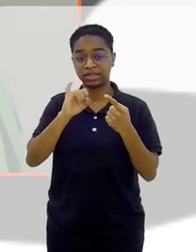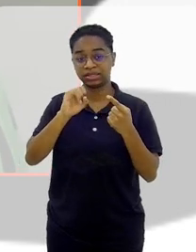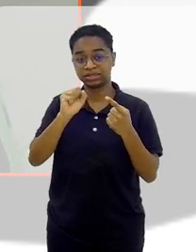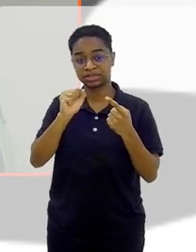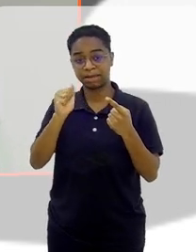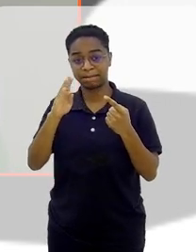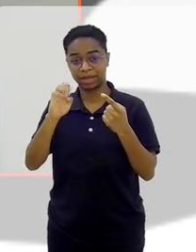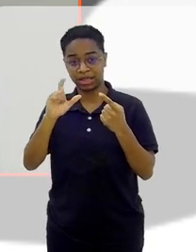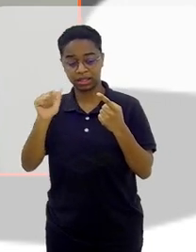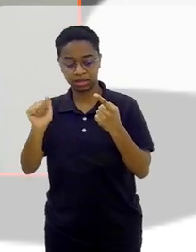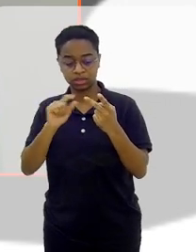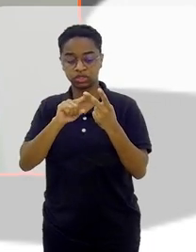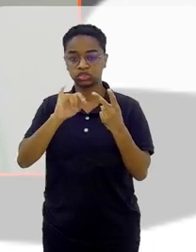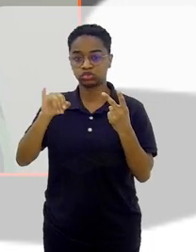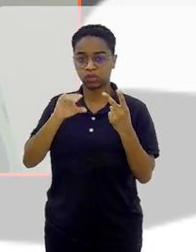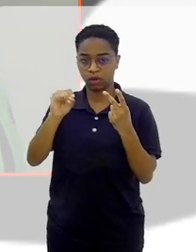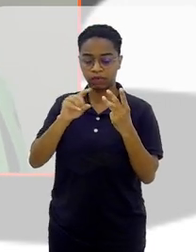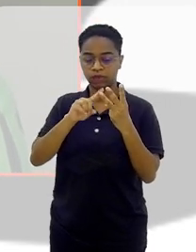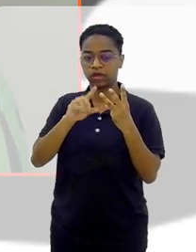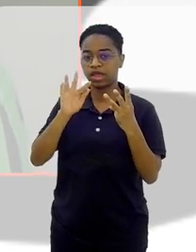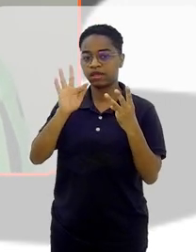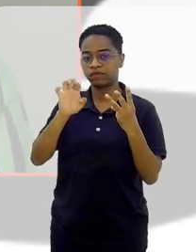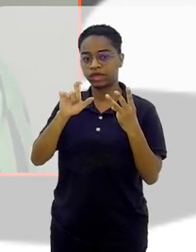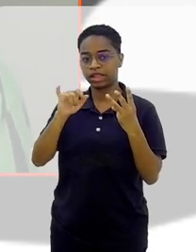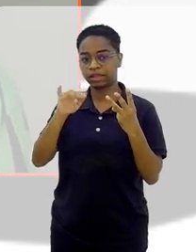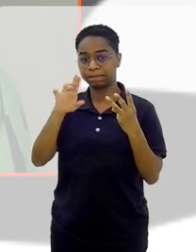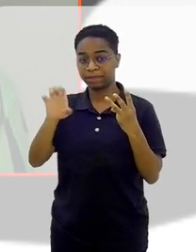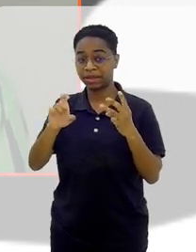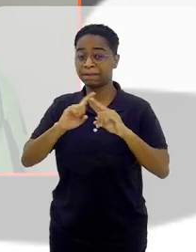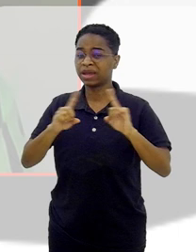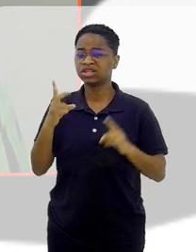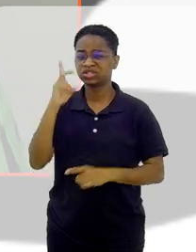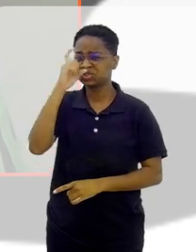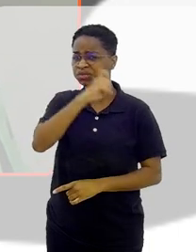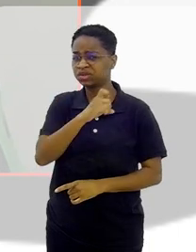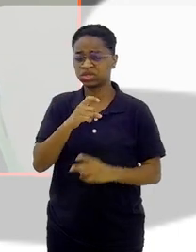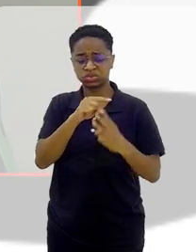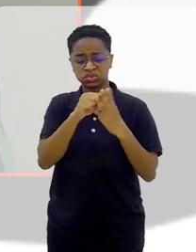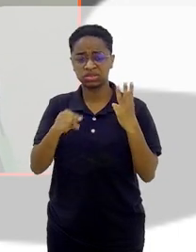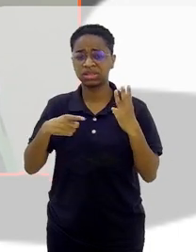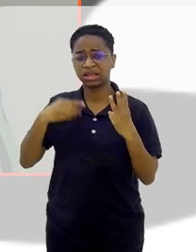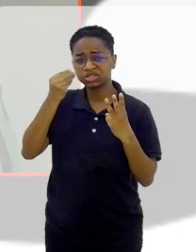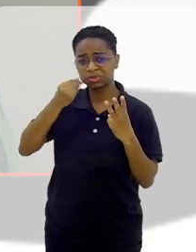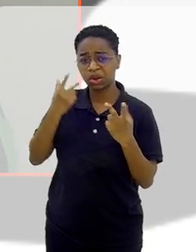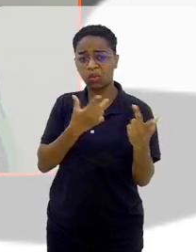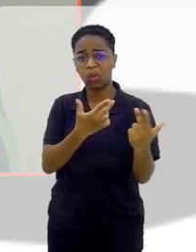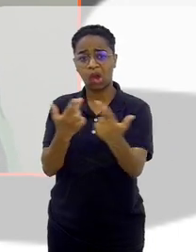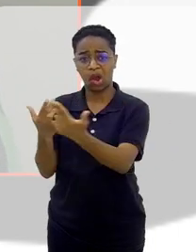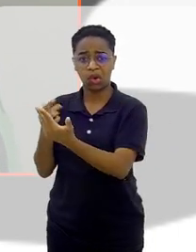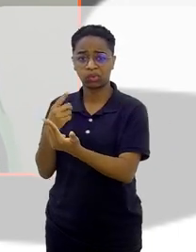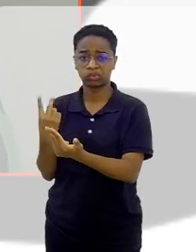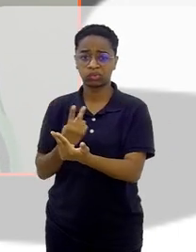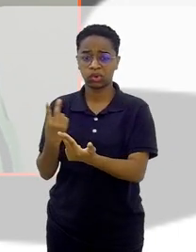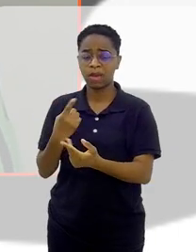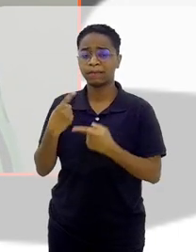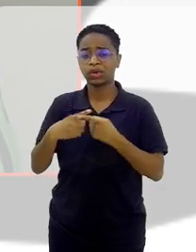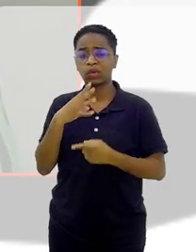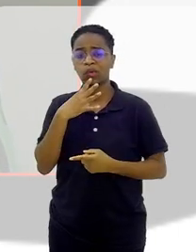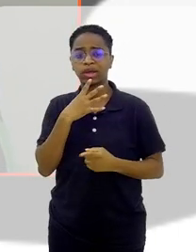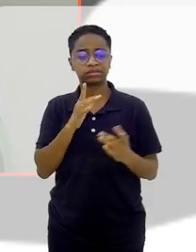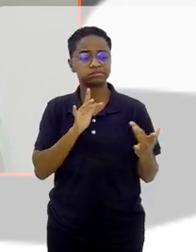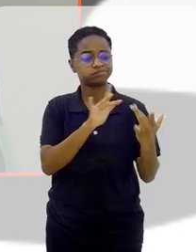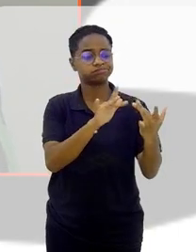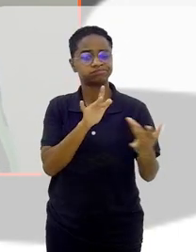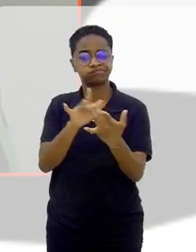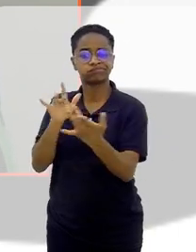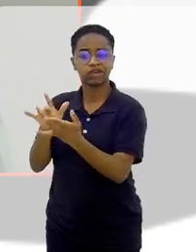Felipe. Os três. É difícil deles terem essa vivência, né? Que nós tivemos de conhecer as pessoas,